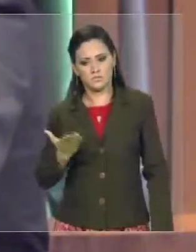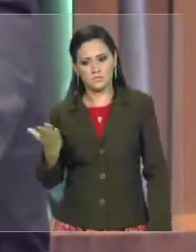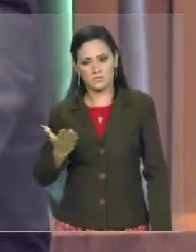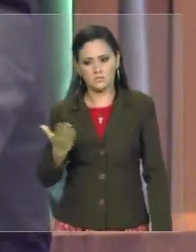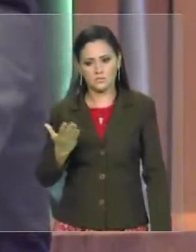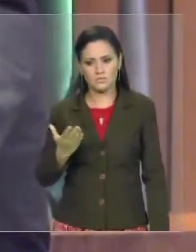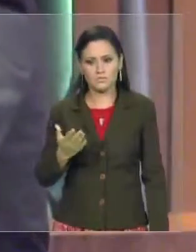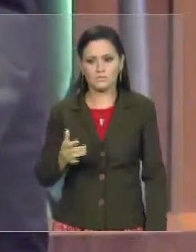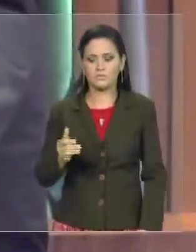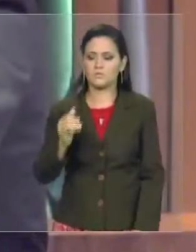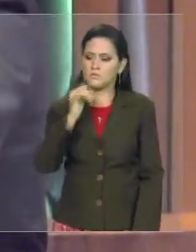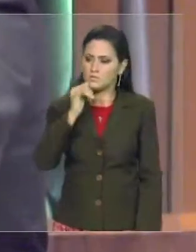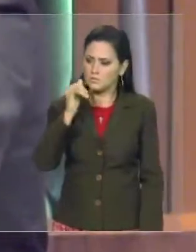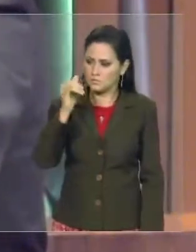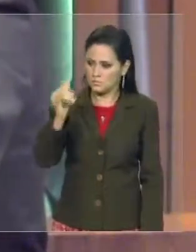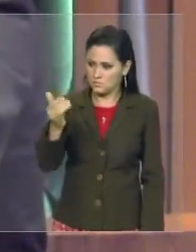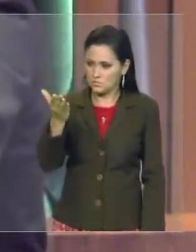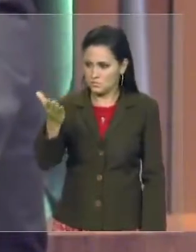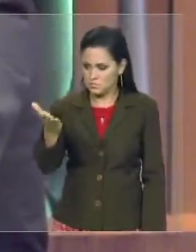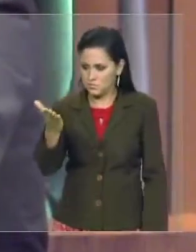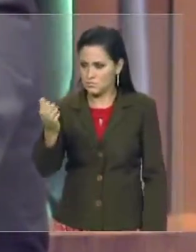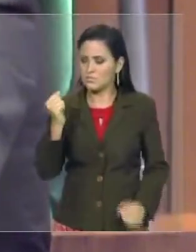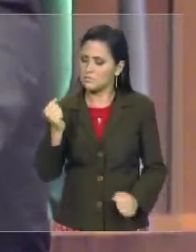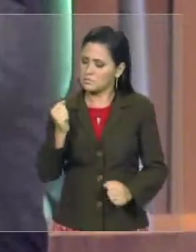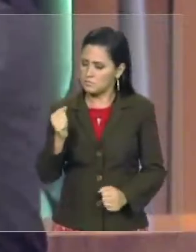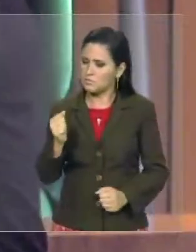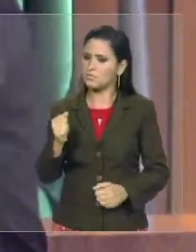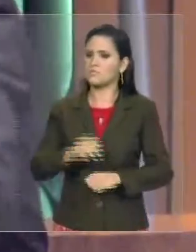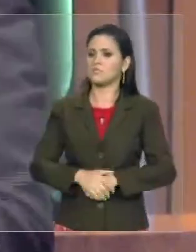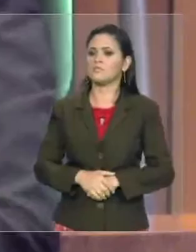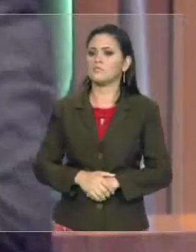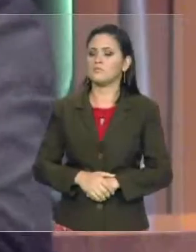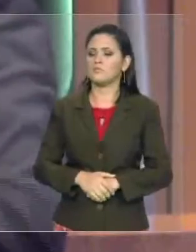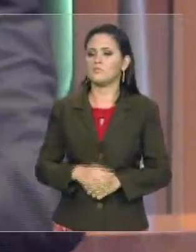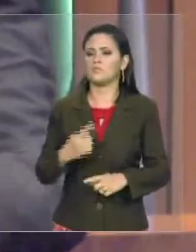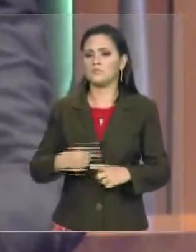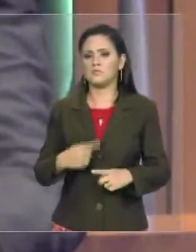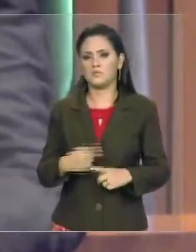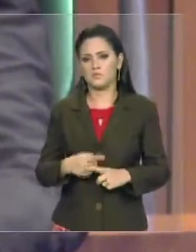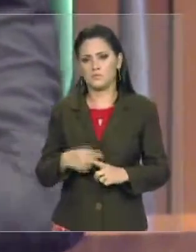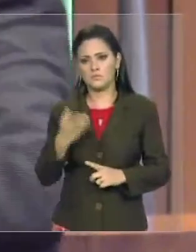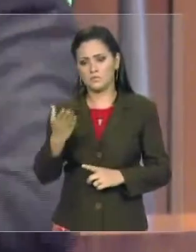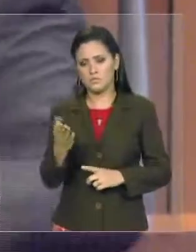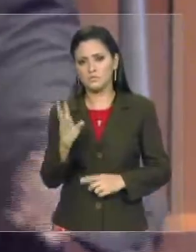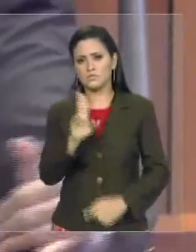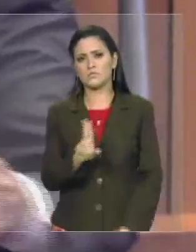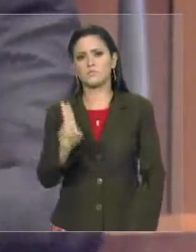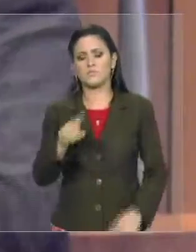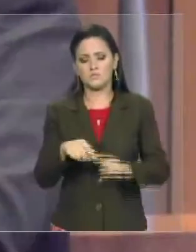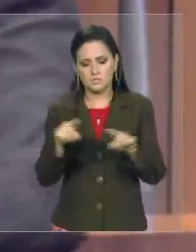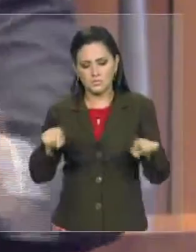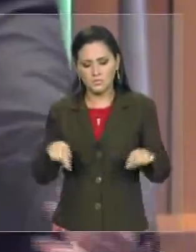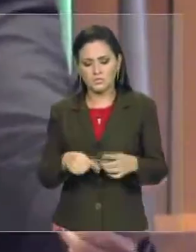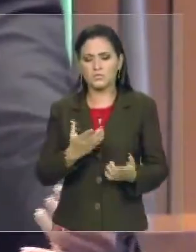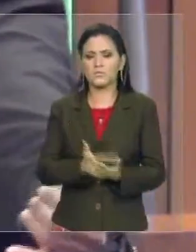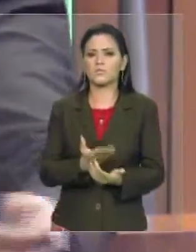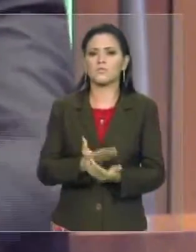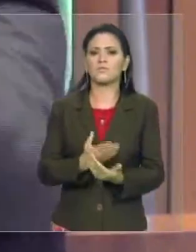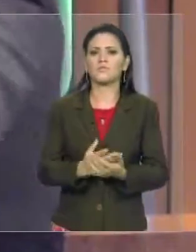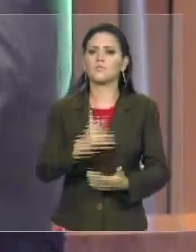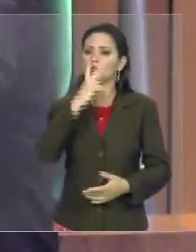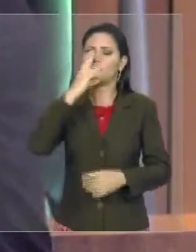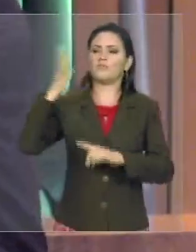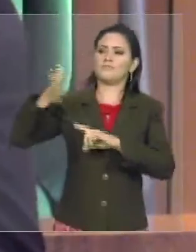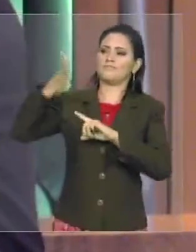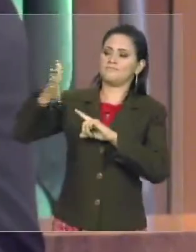a Vossa Excelência, que eu posso chamar de Vossa Excelência, porque a Vossa Excelência utiliza a sala de aula como público, como a tribuna,